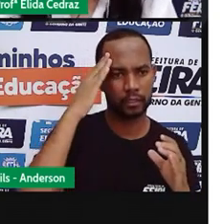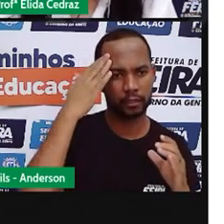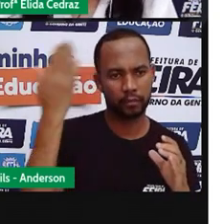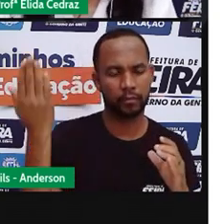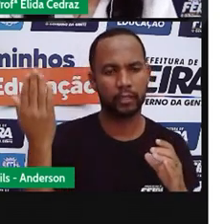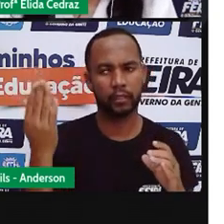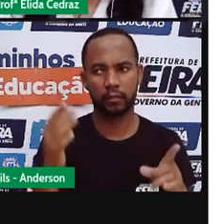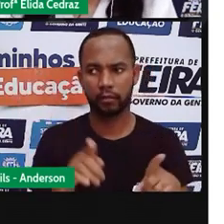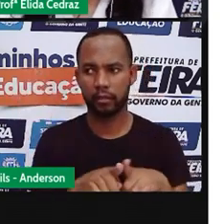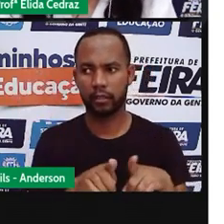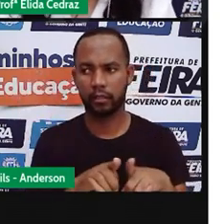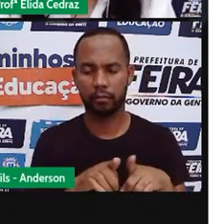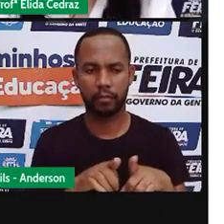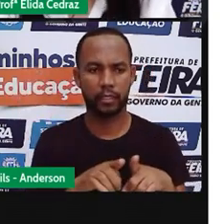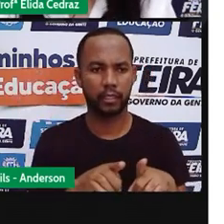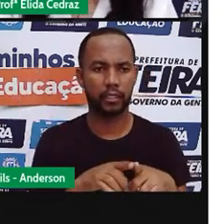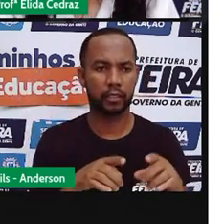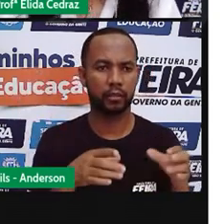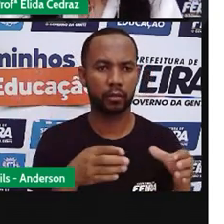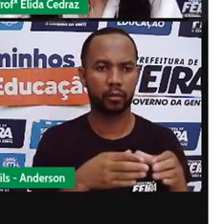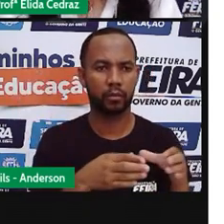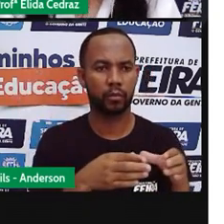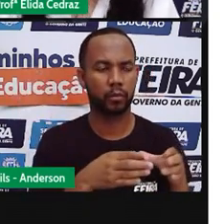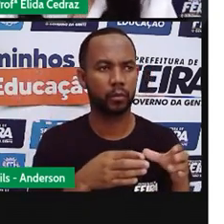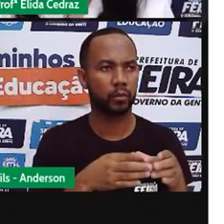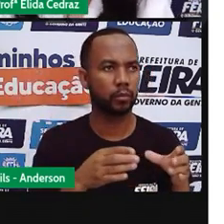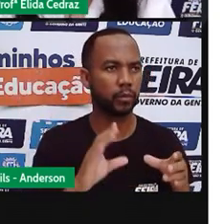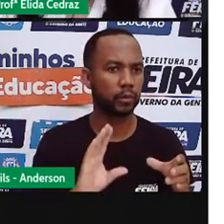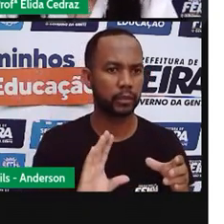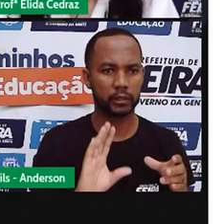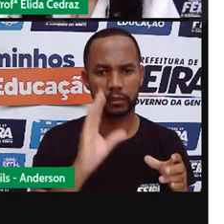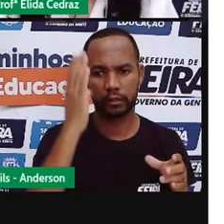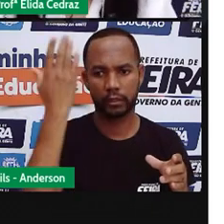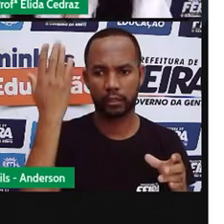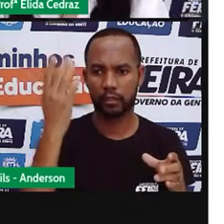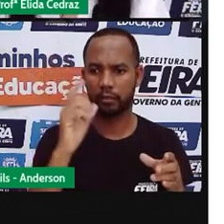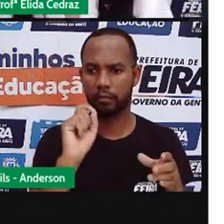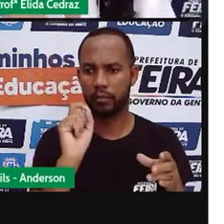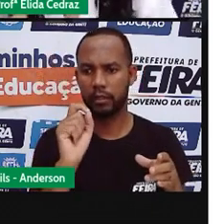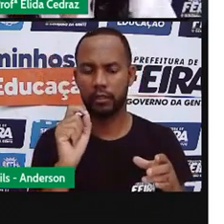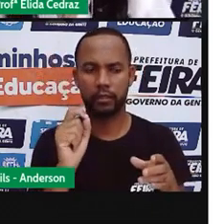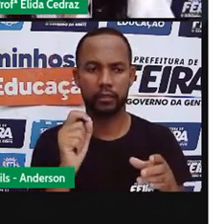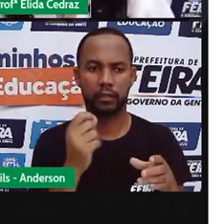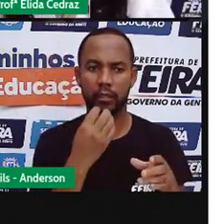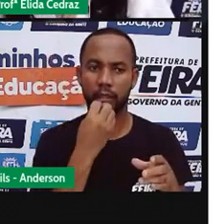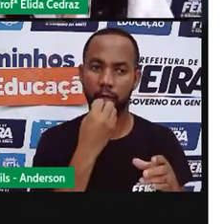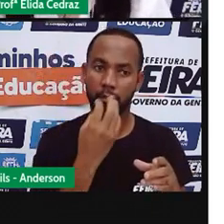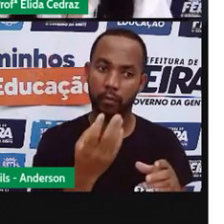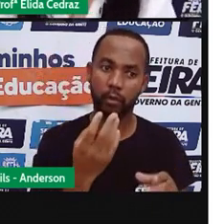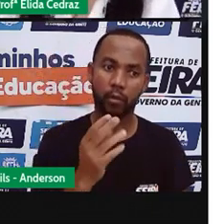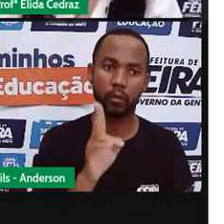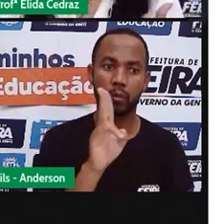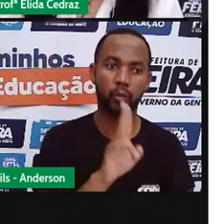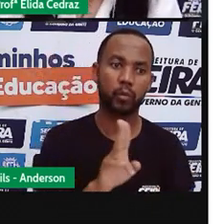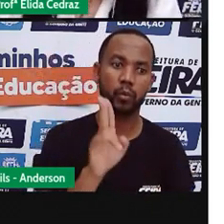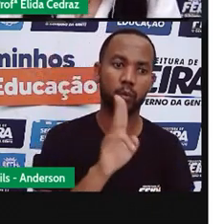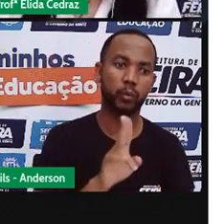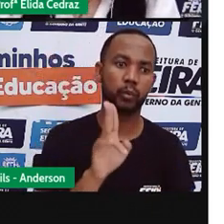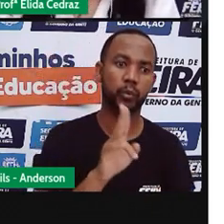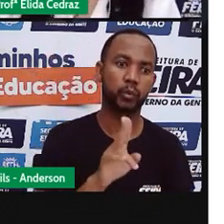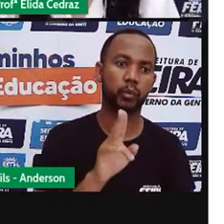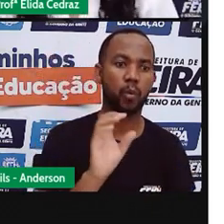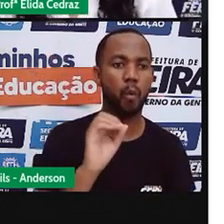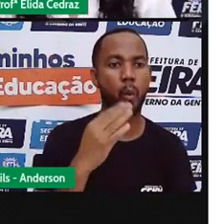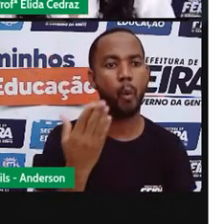eles, os personagens, aconteceu por causa do bom uso ou do mau